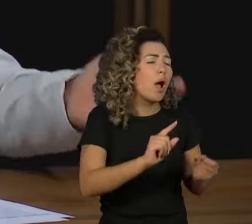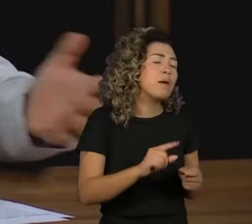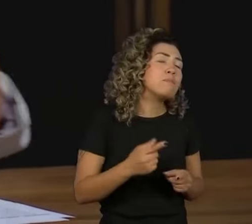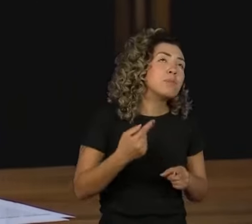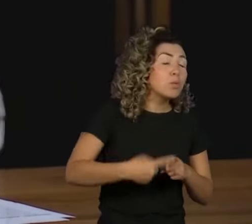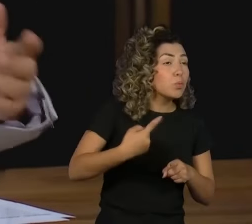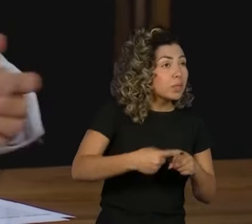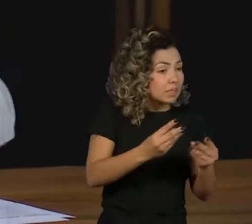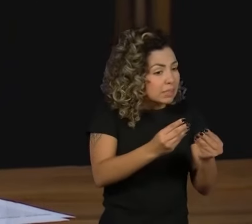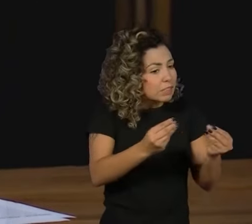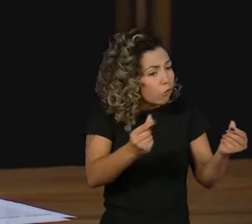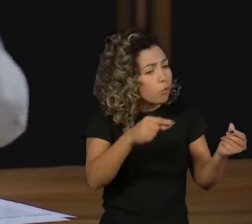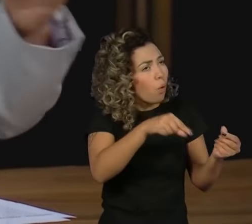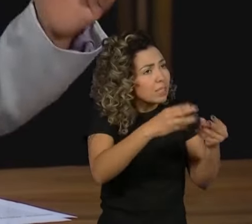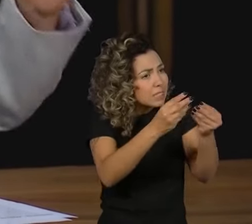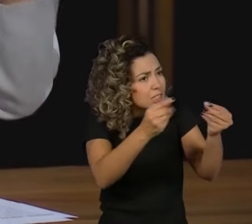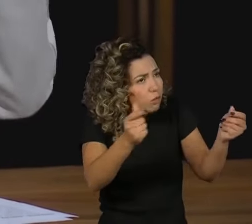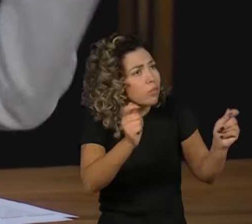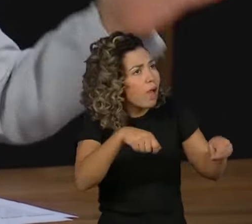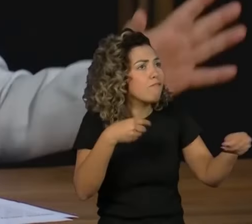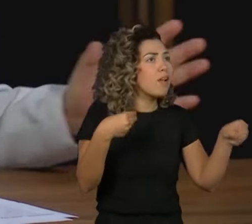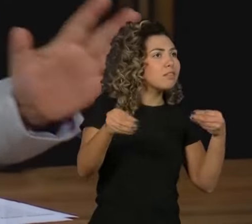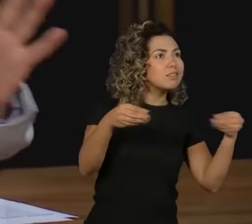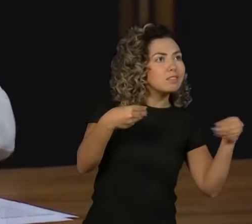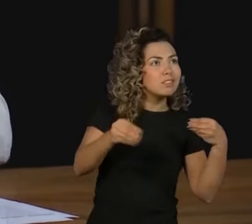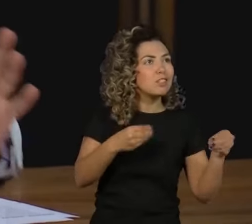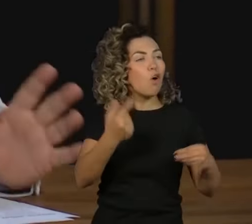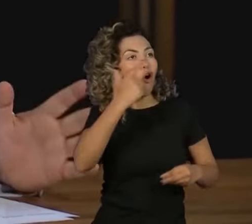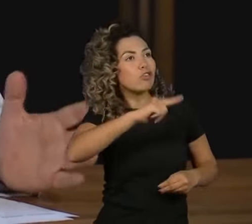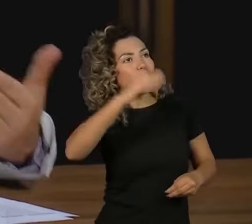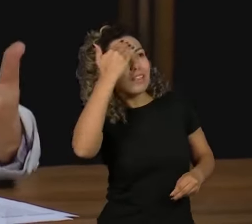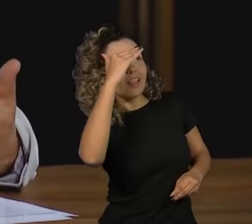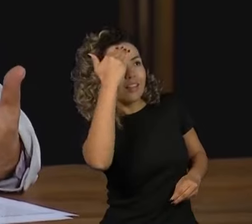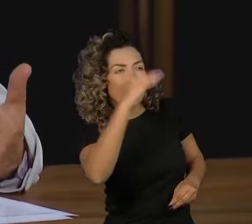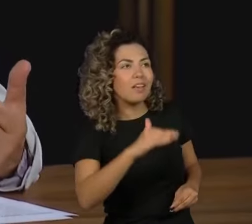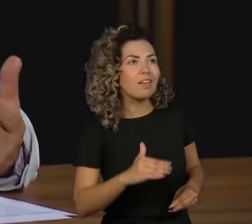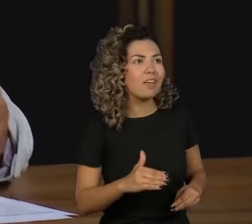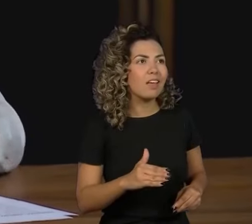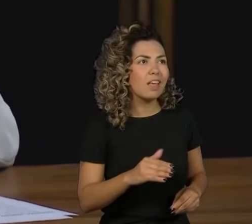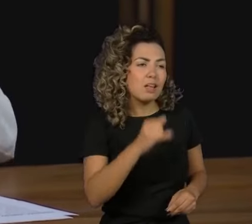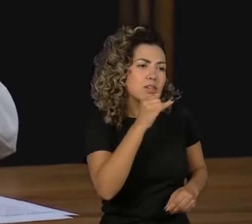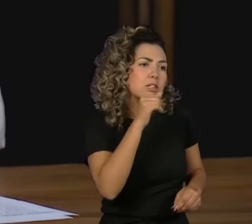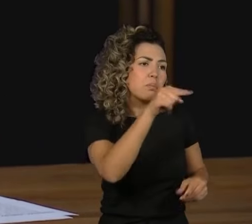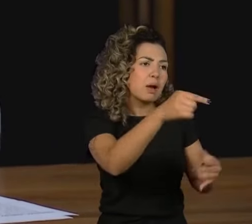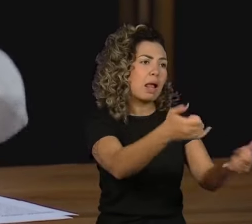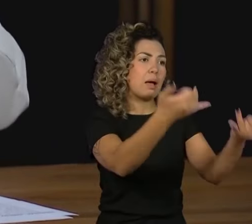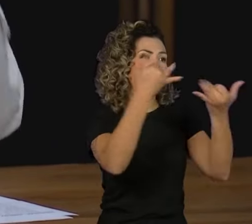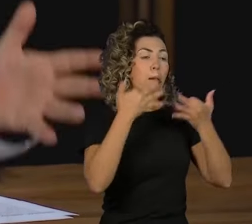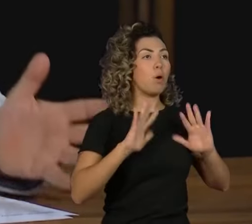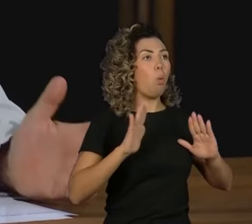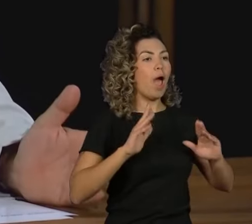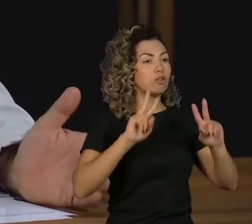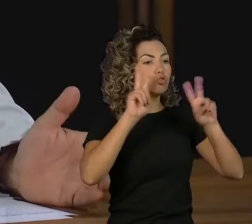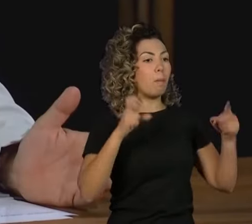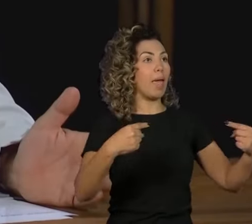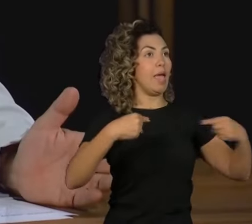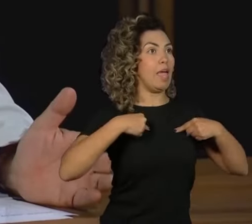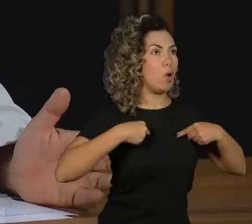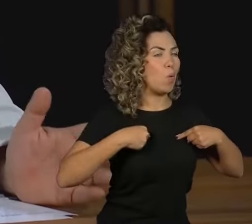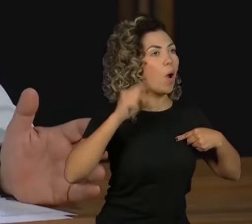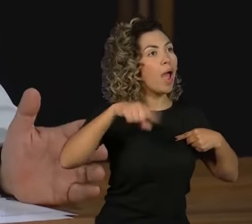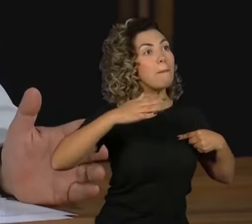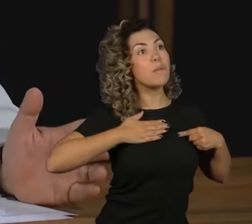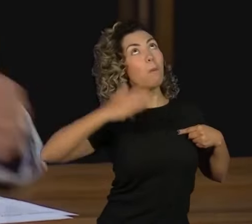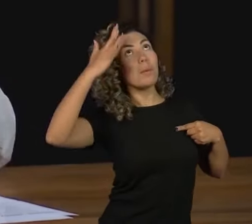ser flexível, entender que alguém tá falando de você, mas não é sobre você, é sobre o você pensa.